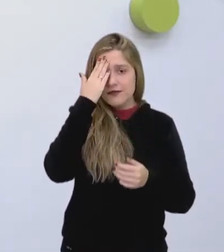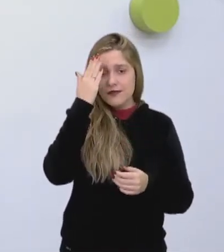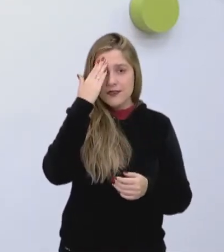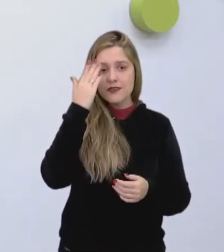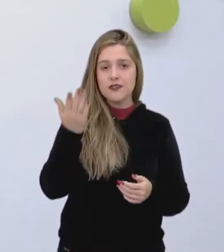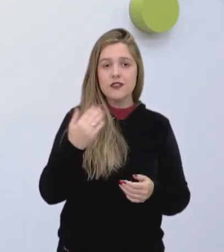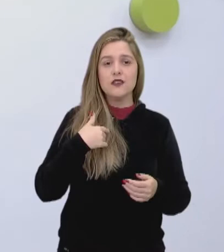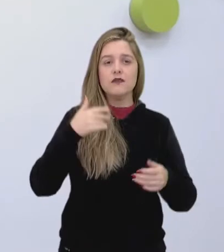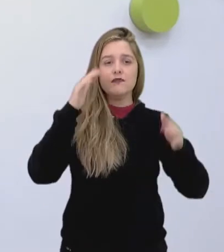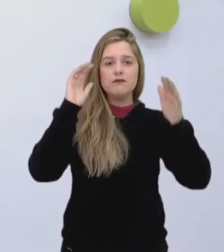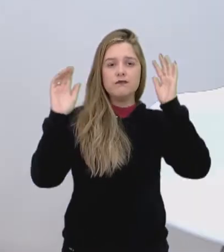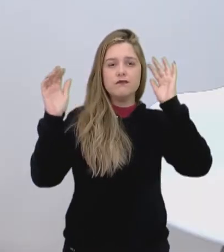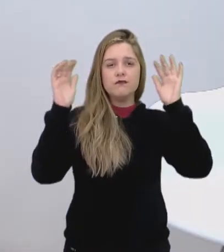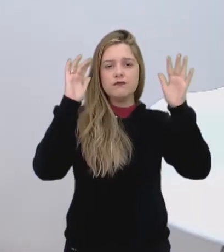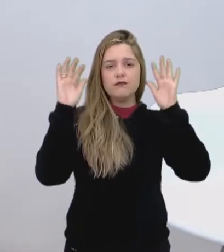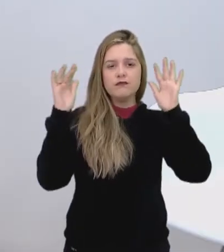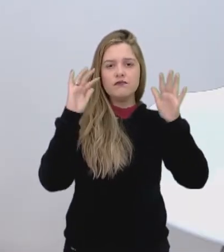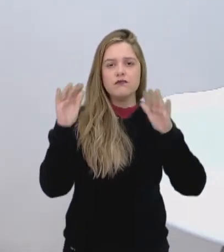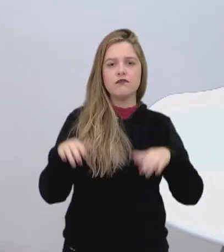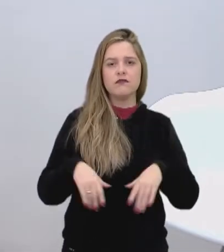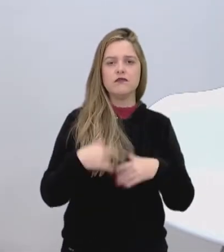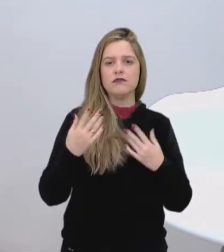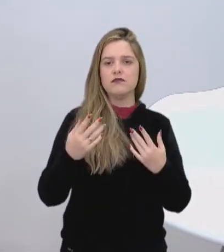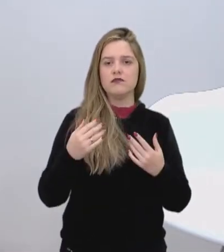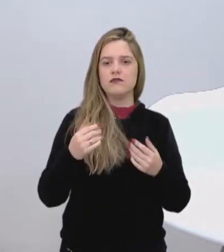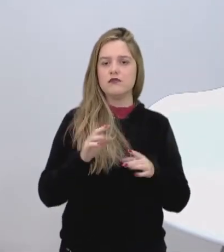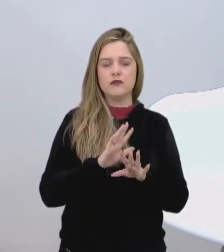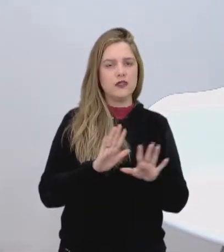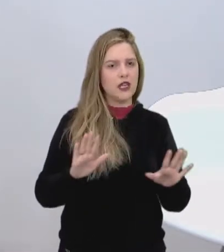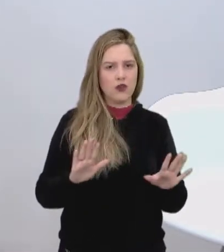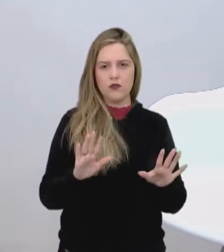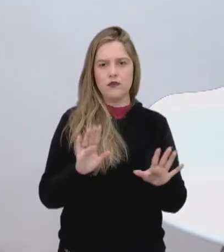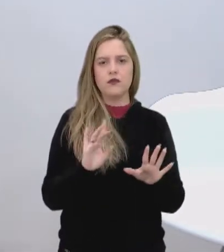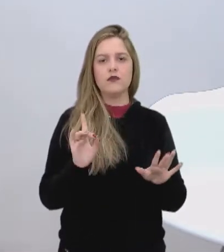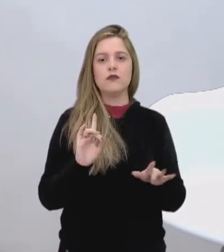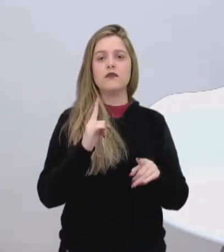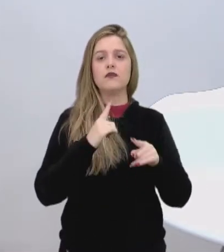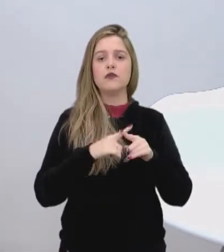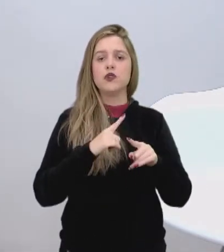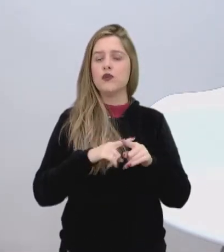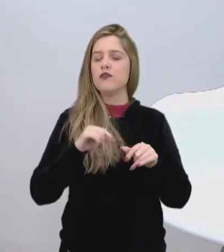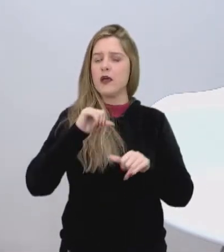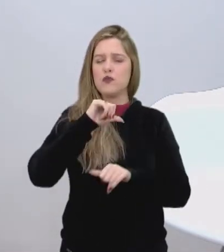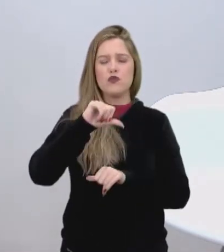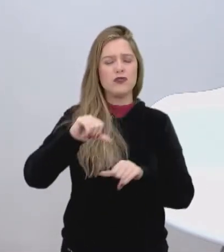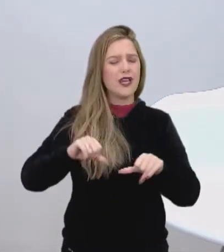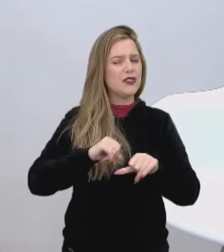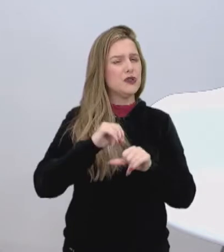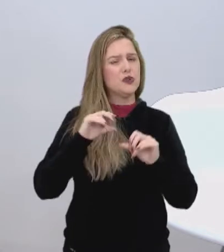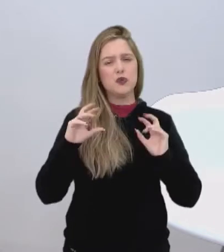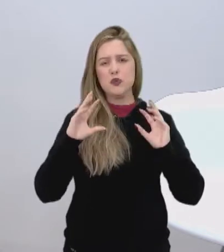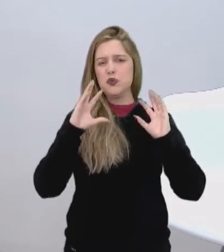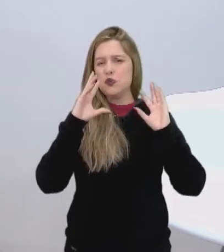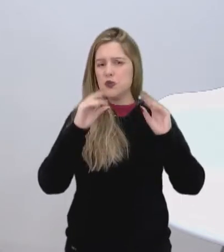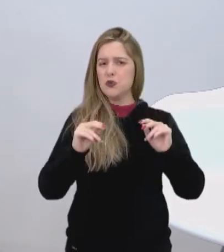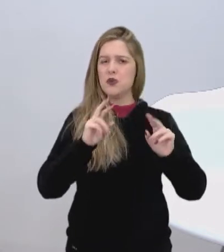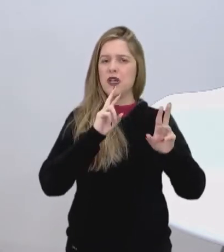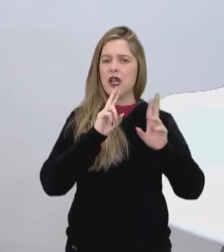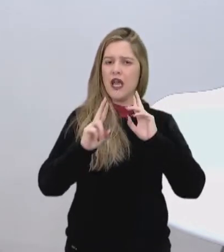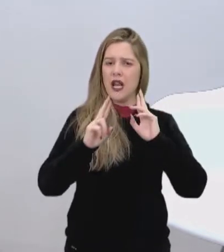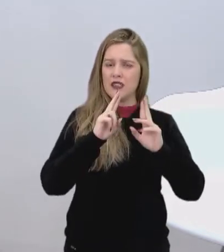pessoas imaginam que o 5G é uma continuação do 4. Não. Vai mudar totalmente as nossas relações com a